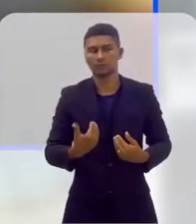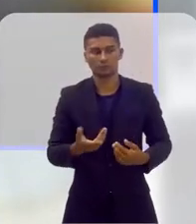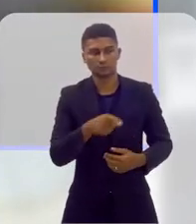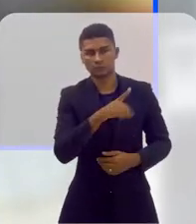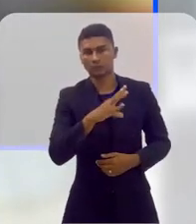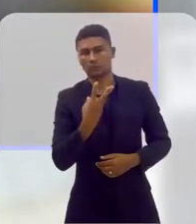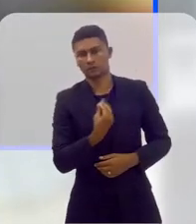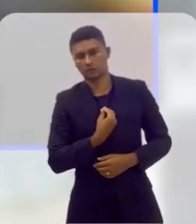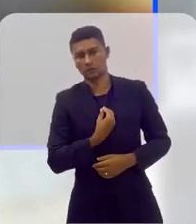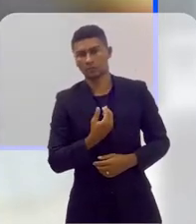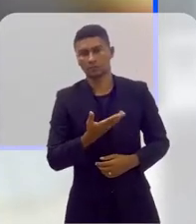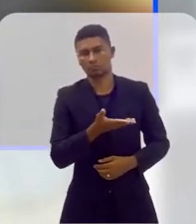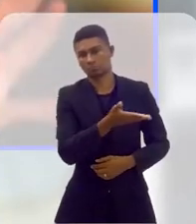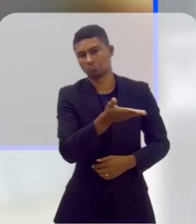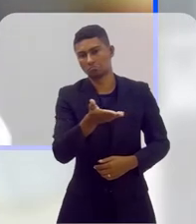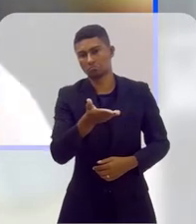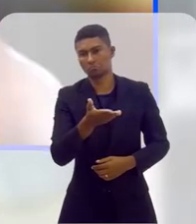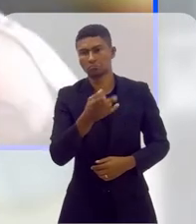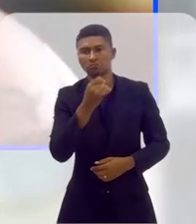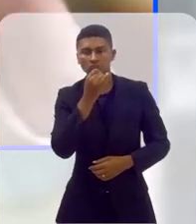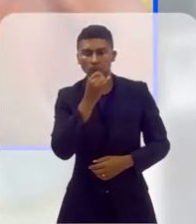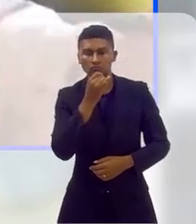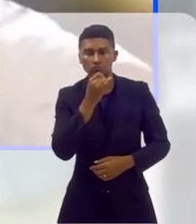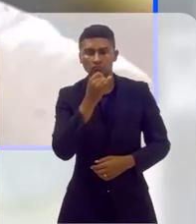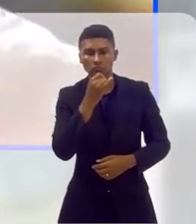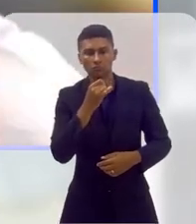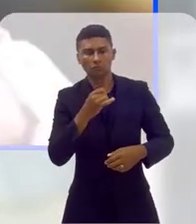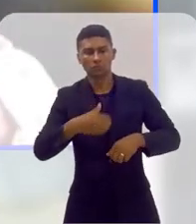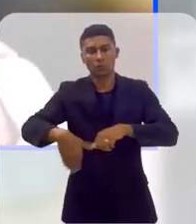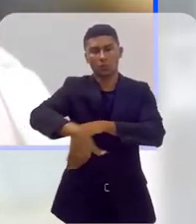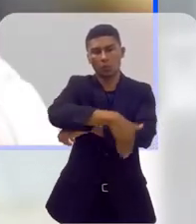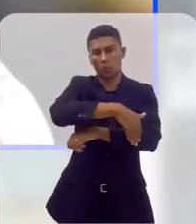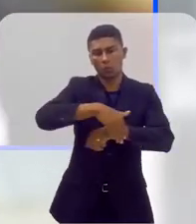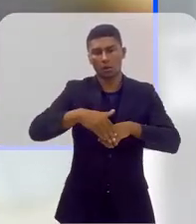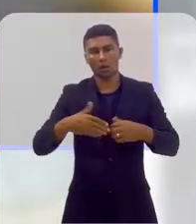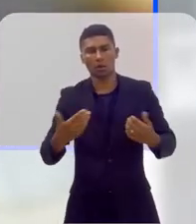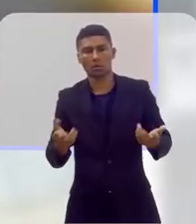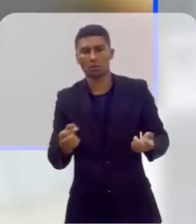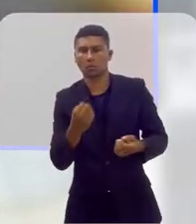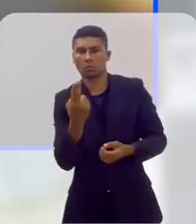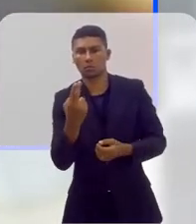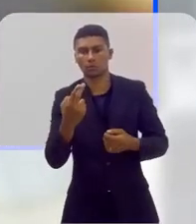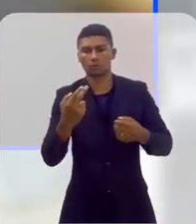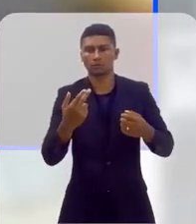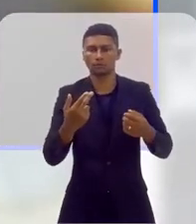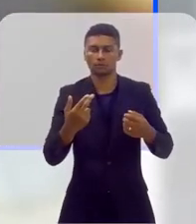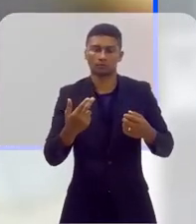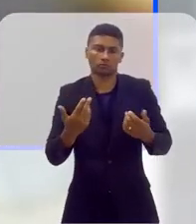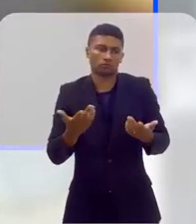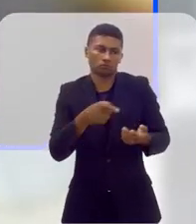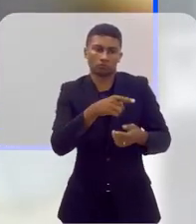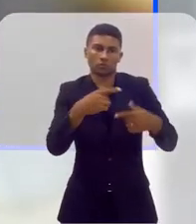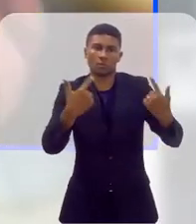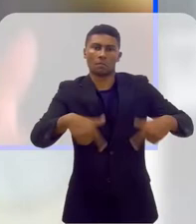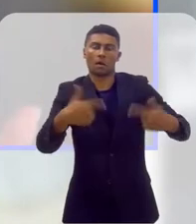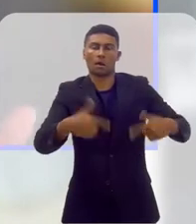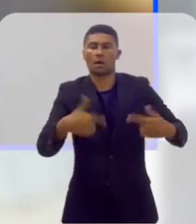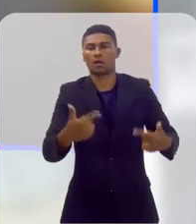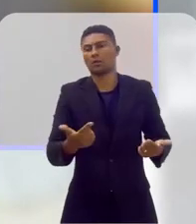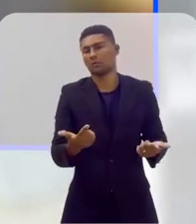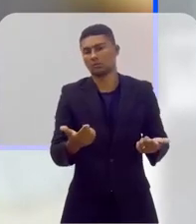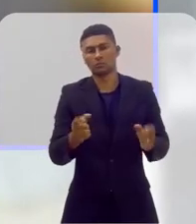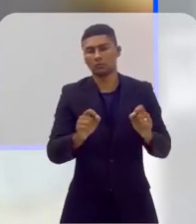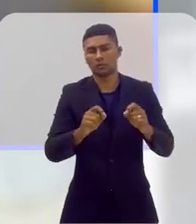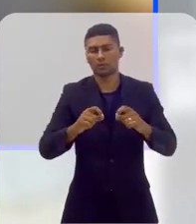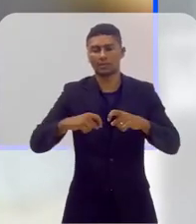travestis, mulheres travestis que estão em alguma situação de rua, ou são trabalhadoras profissionais do sexo, que já